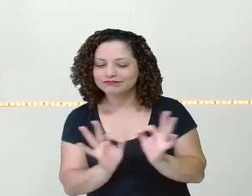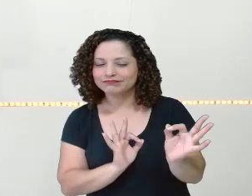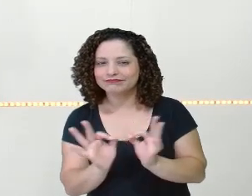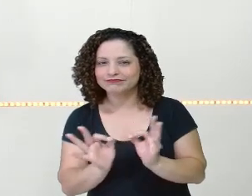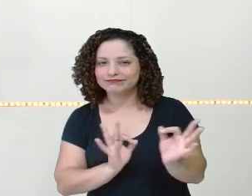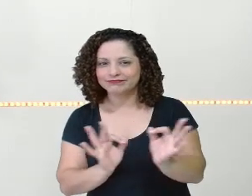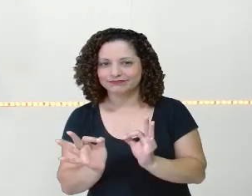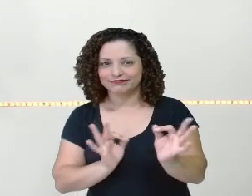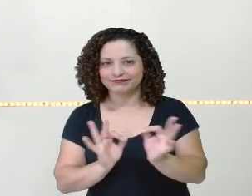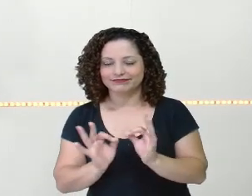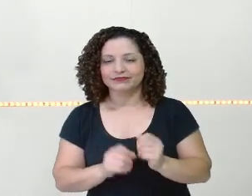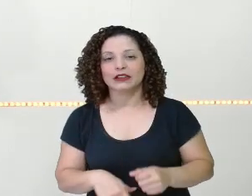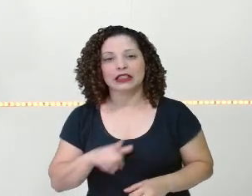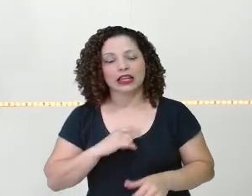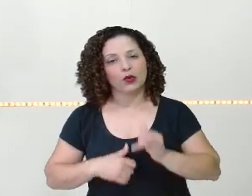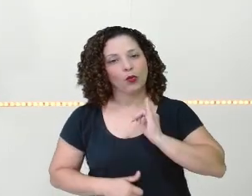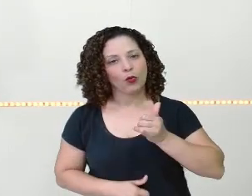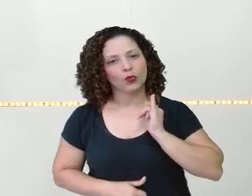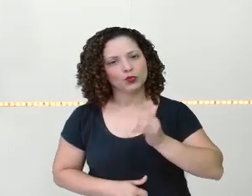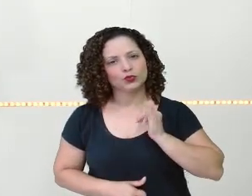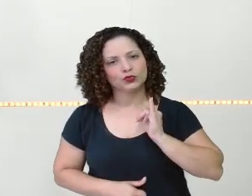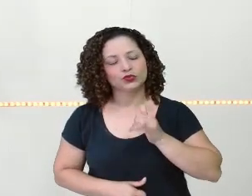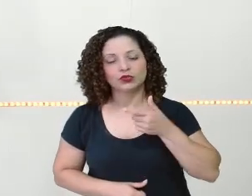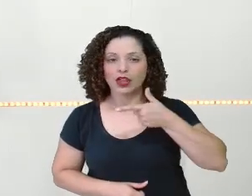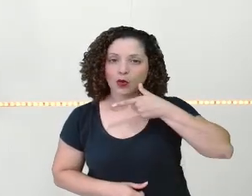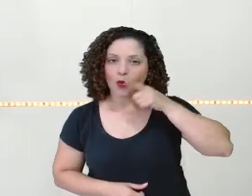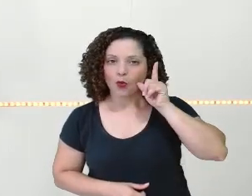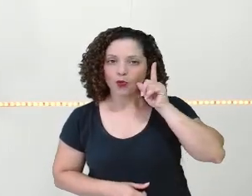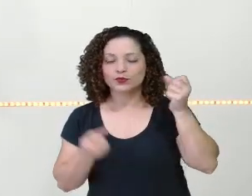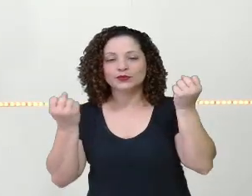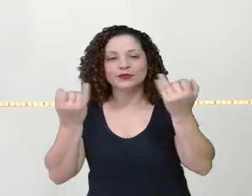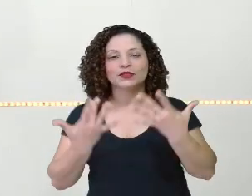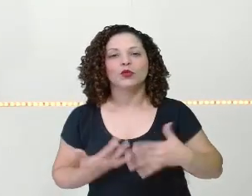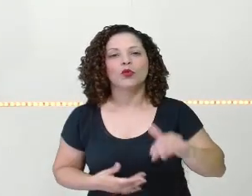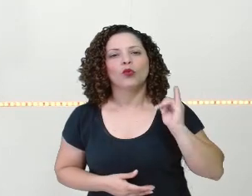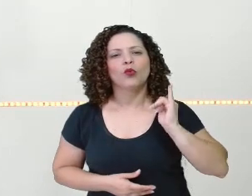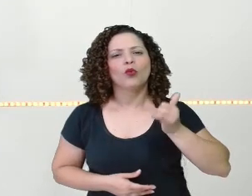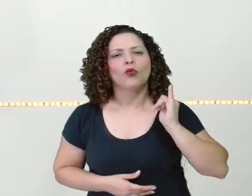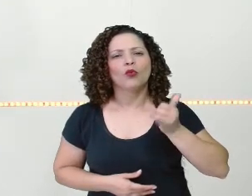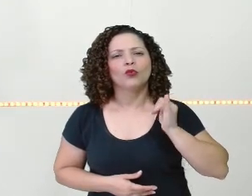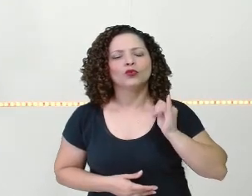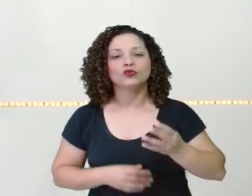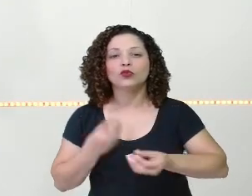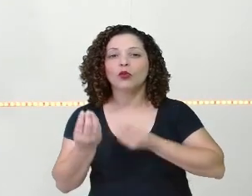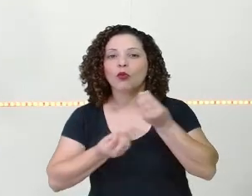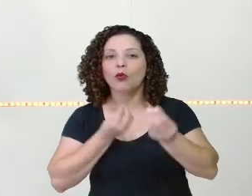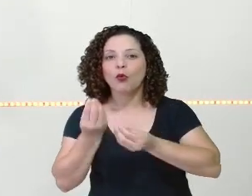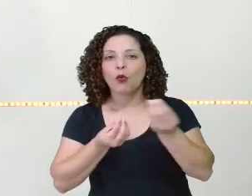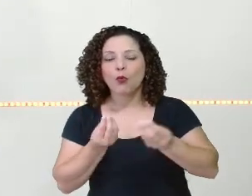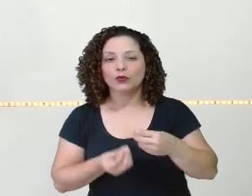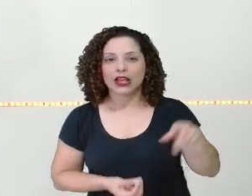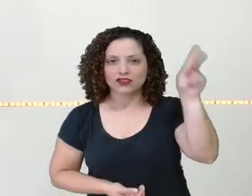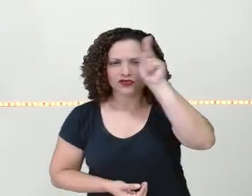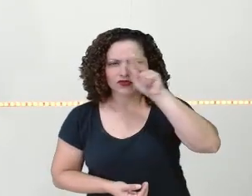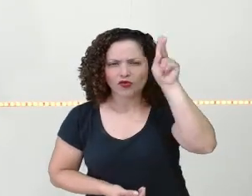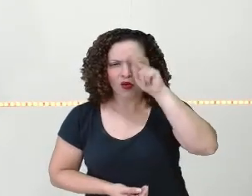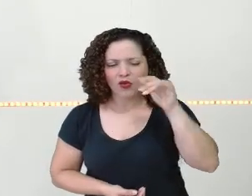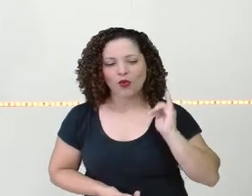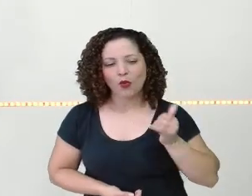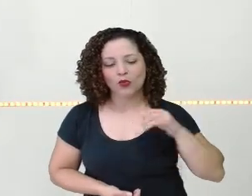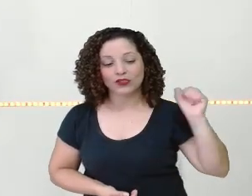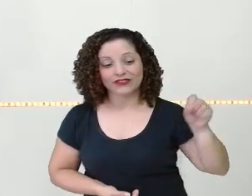sequência de contos. Ontem a gente já falou sobre os contos, não é? Sobre contos de fada, inclusive.